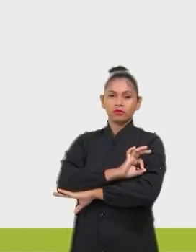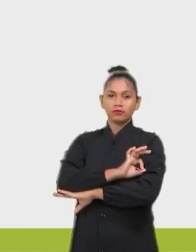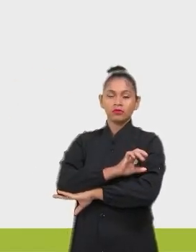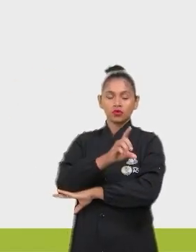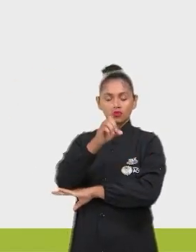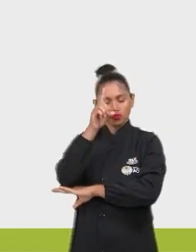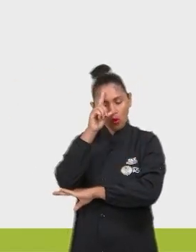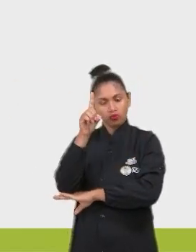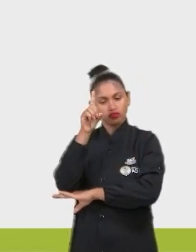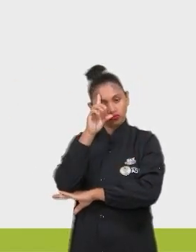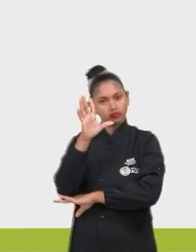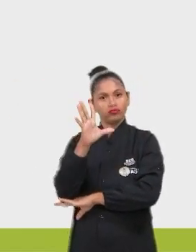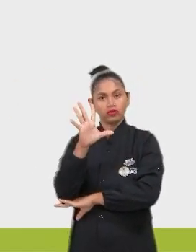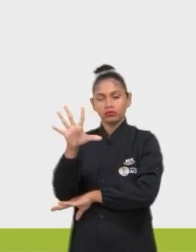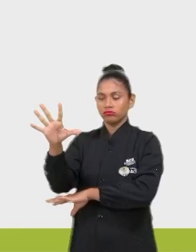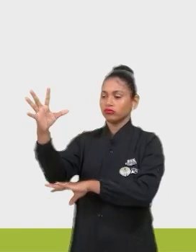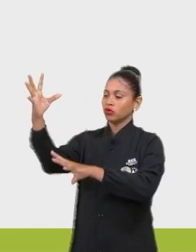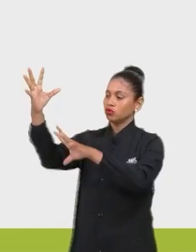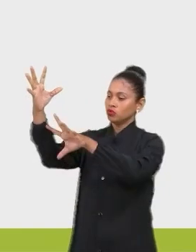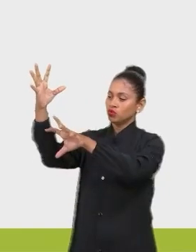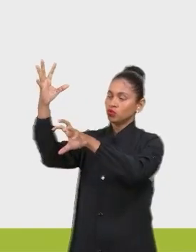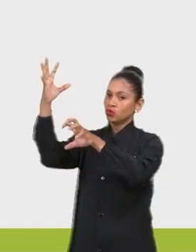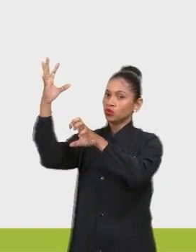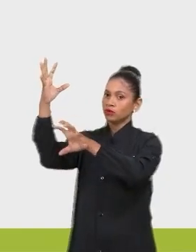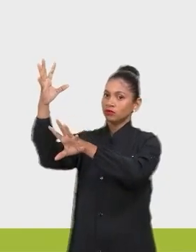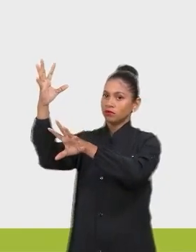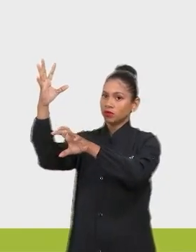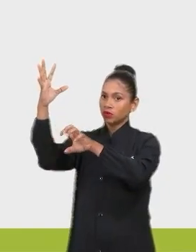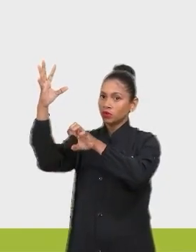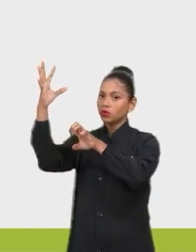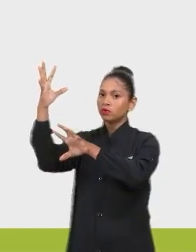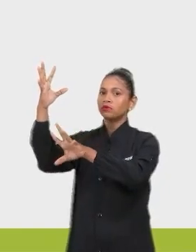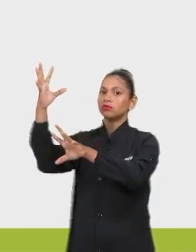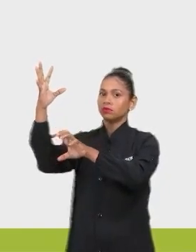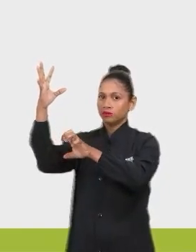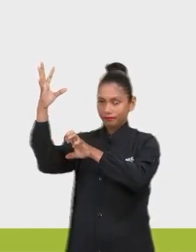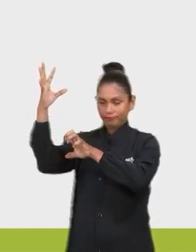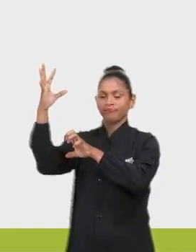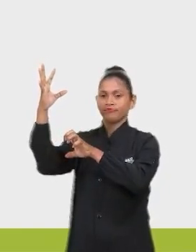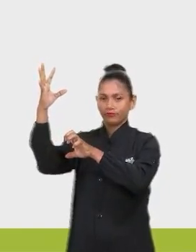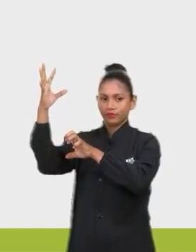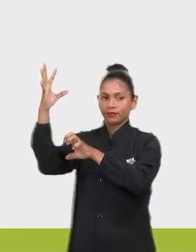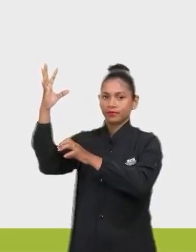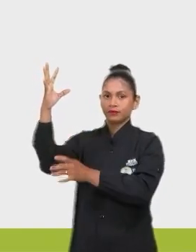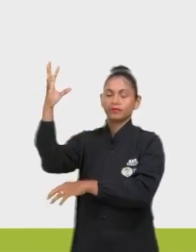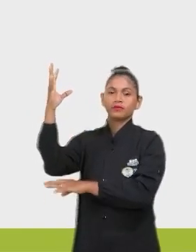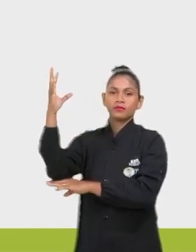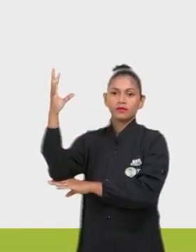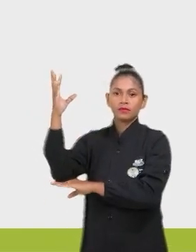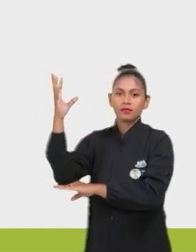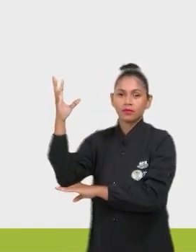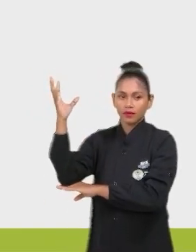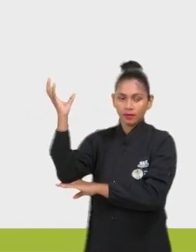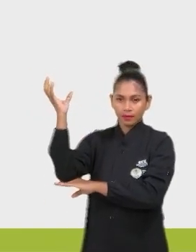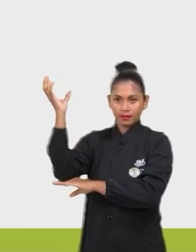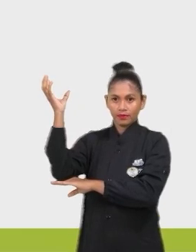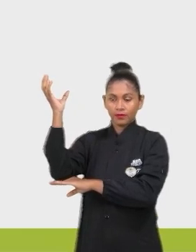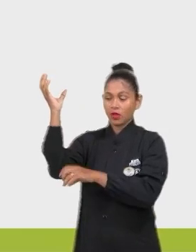colocando só como se ele estivesse respirando só à noite. Não, ela respira durante o dia e durante a noite. A